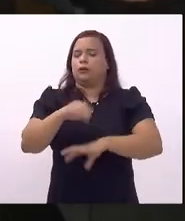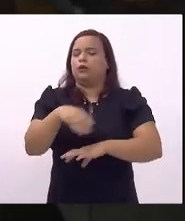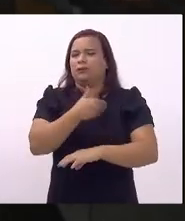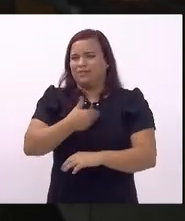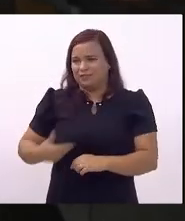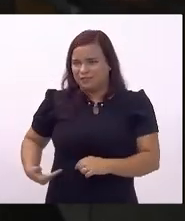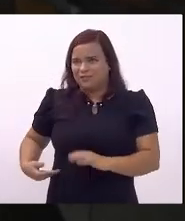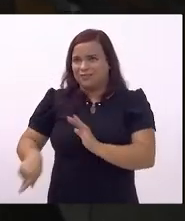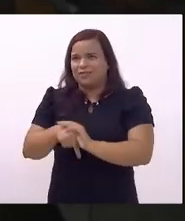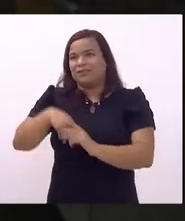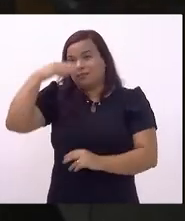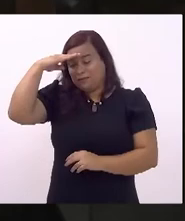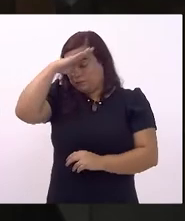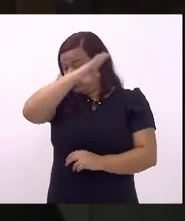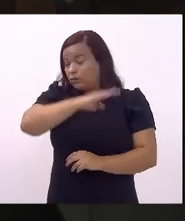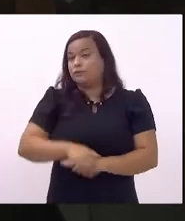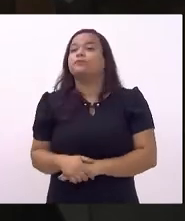Bolsonaro